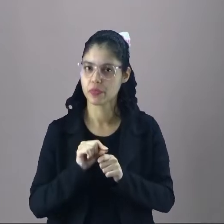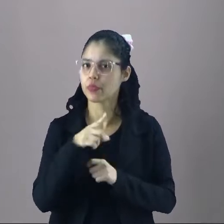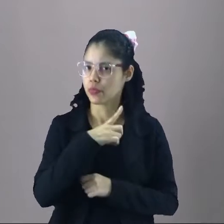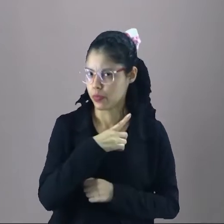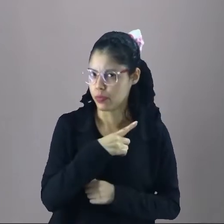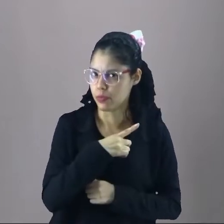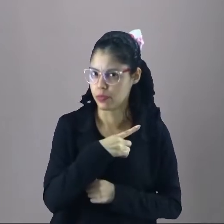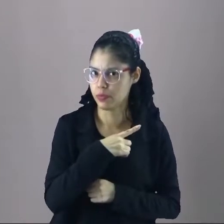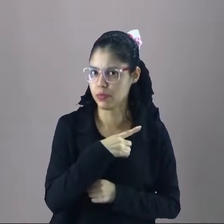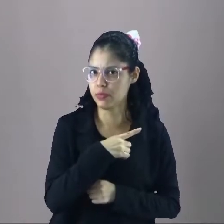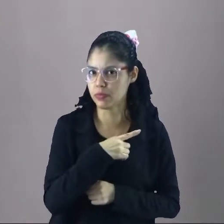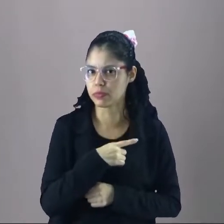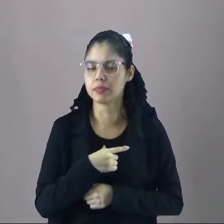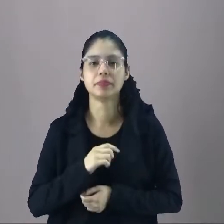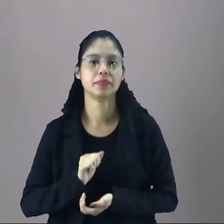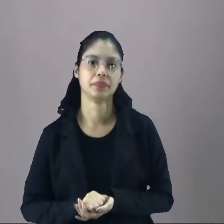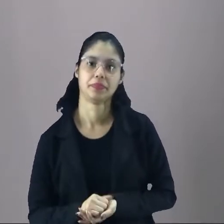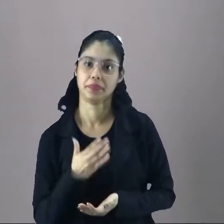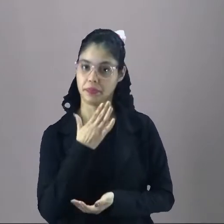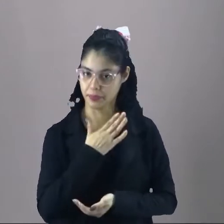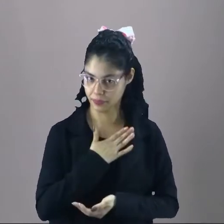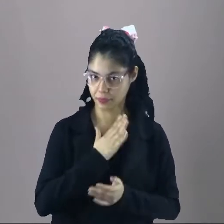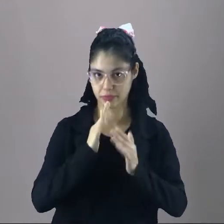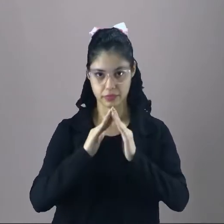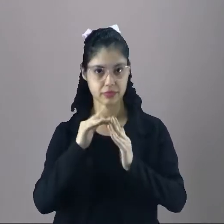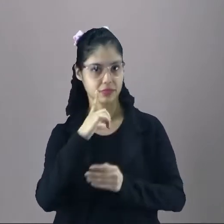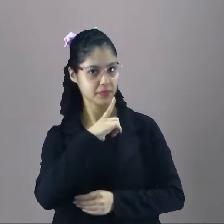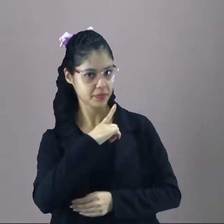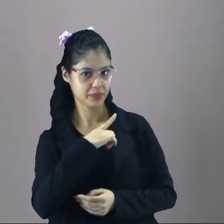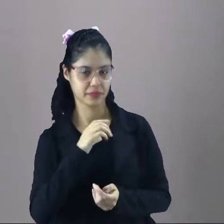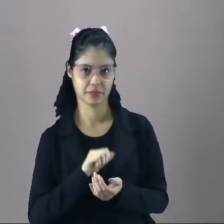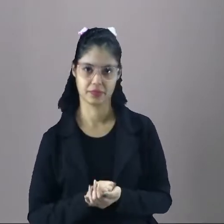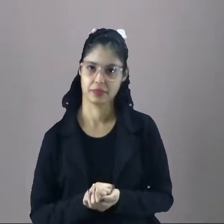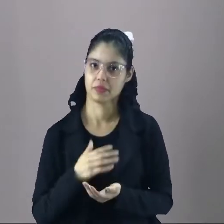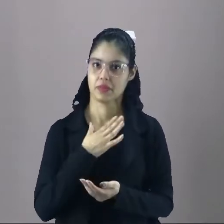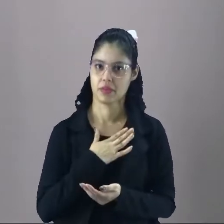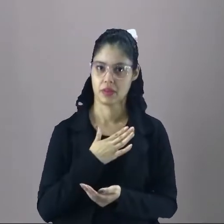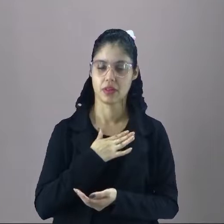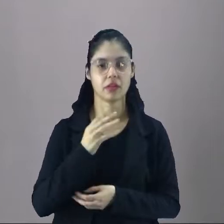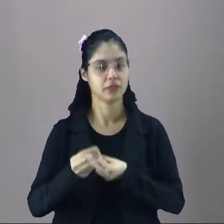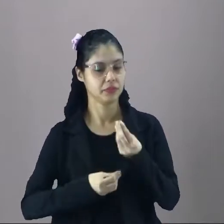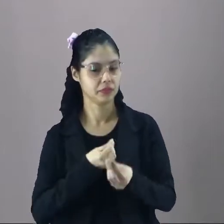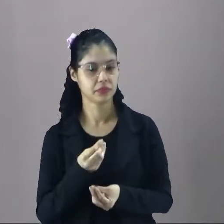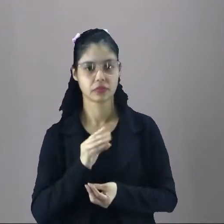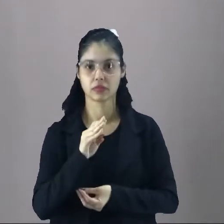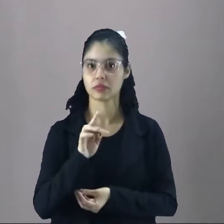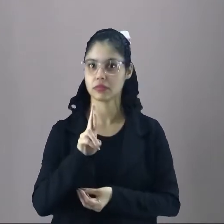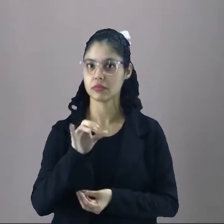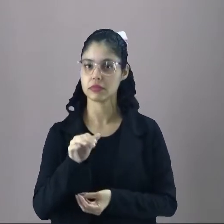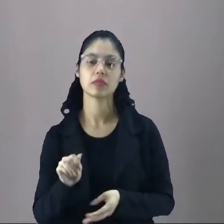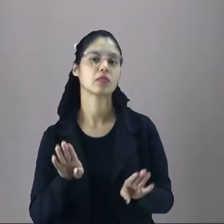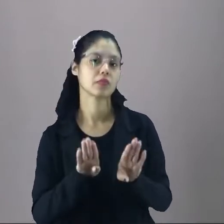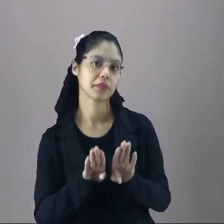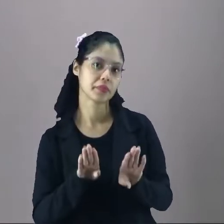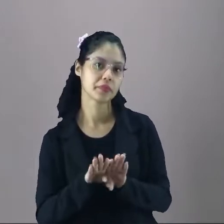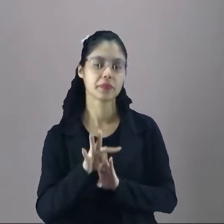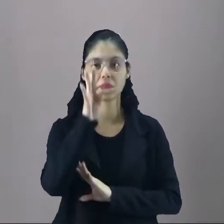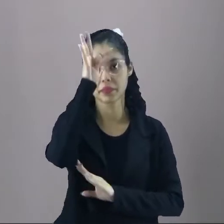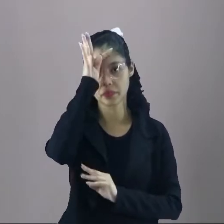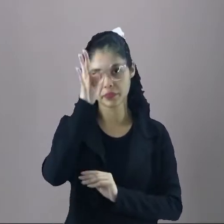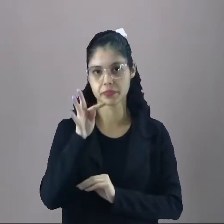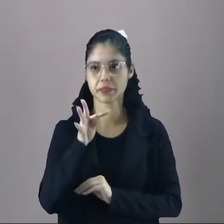hein? Será que tem? Na minha casa tem. Na minha casa tanto tem costume como tradições.